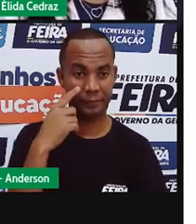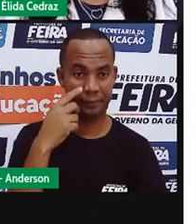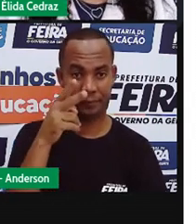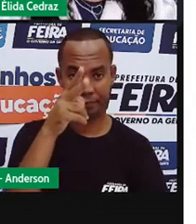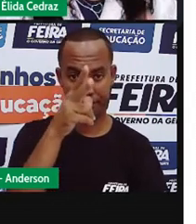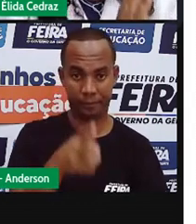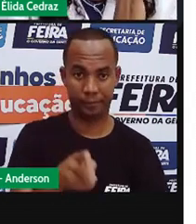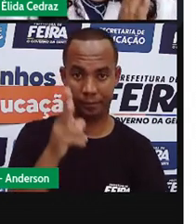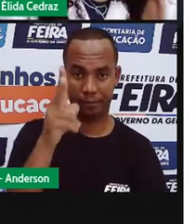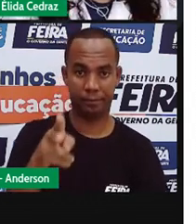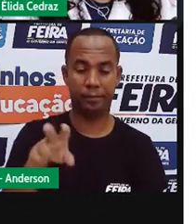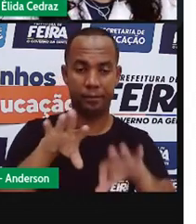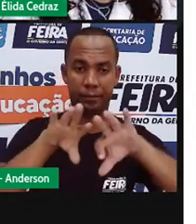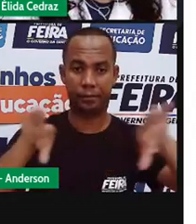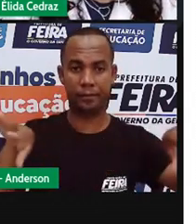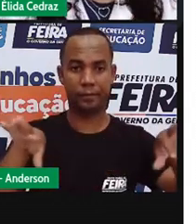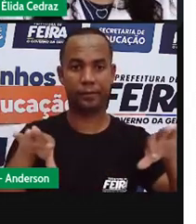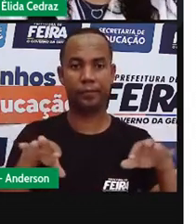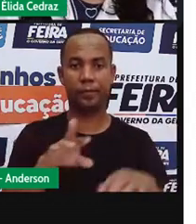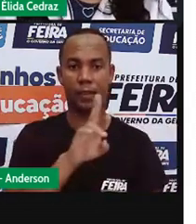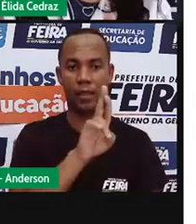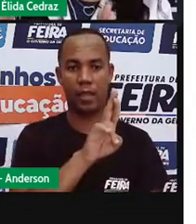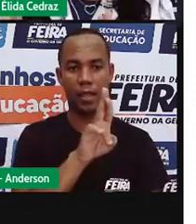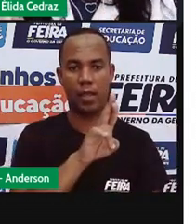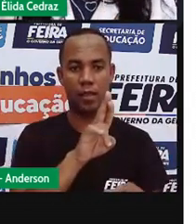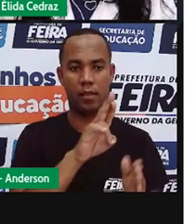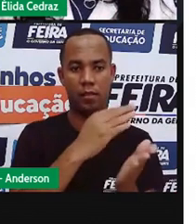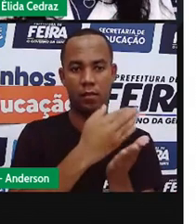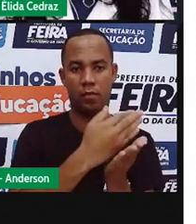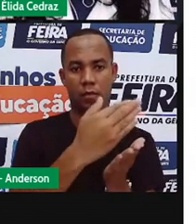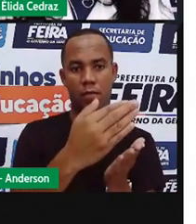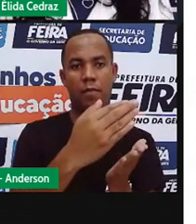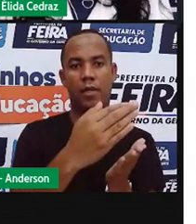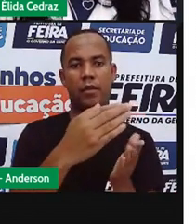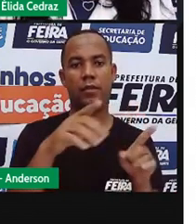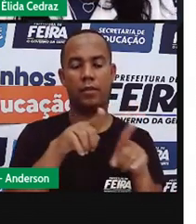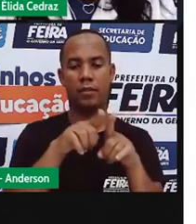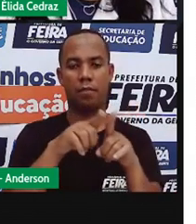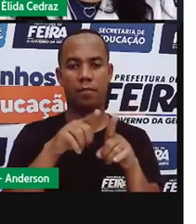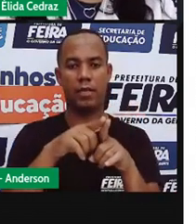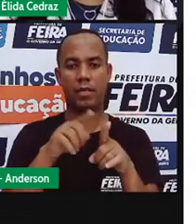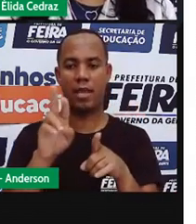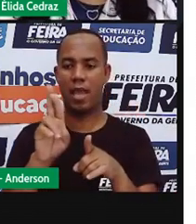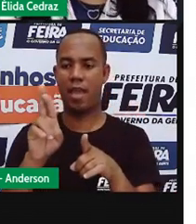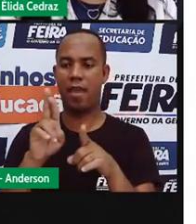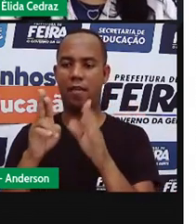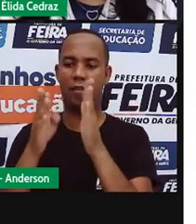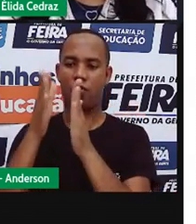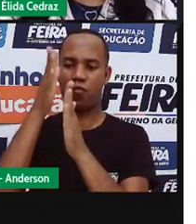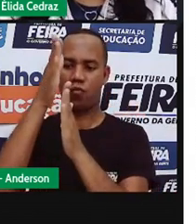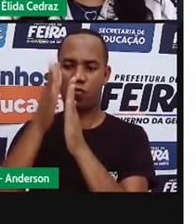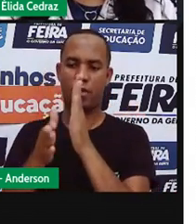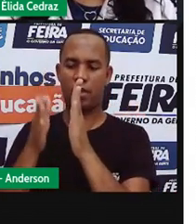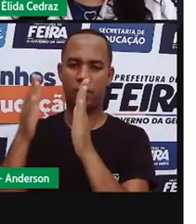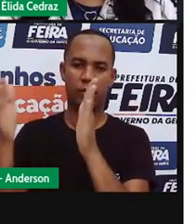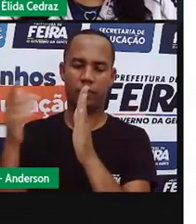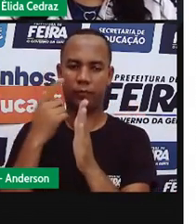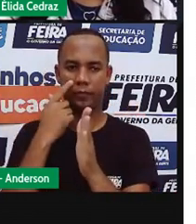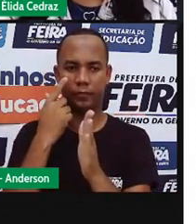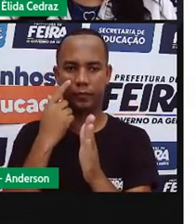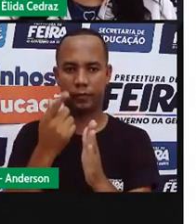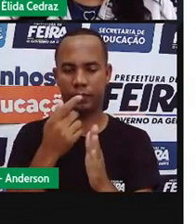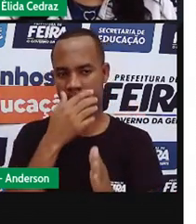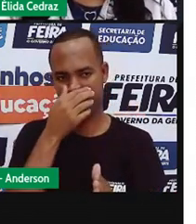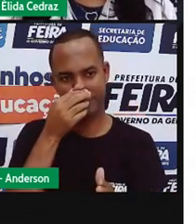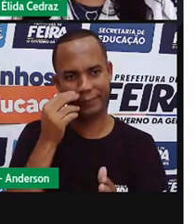colunas. R no começo e o R no meio da palavra. Eu vou falar a palavra e você vai